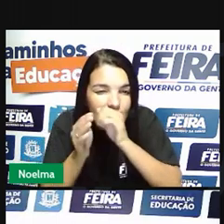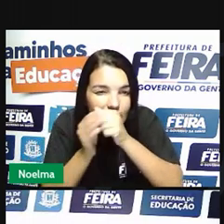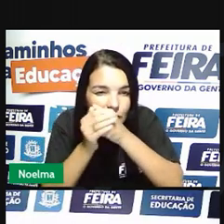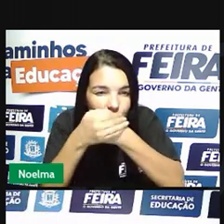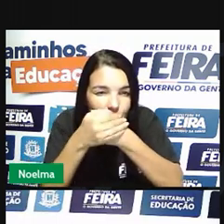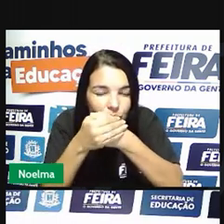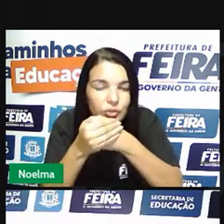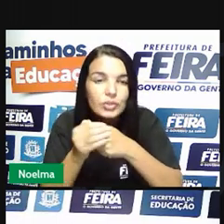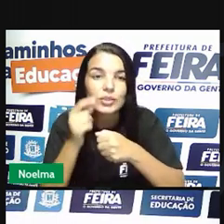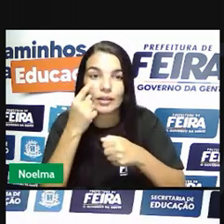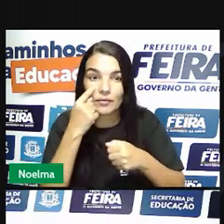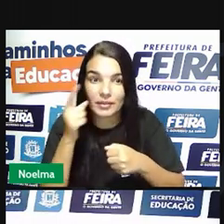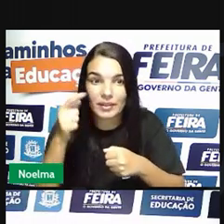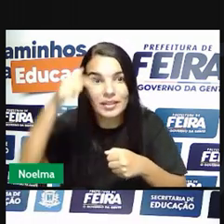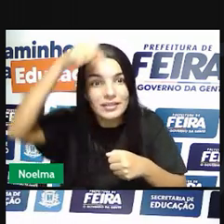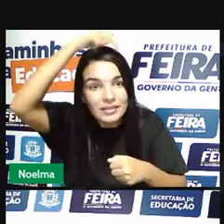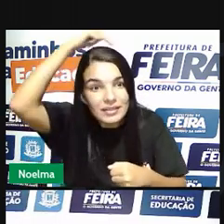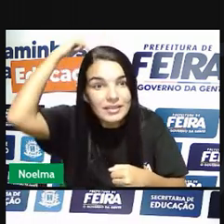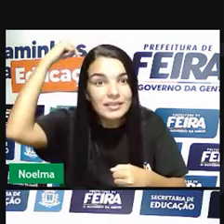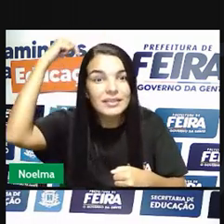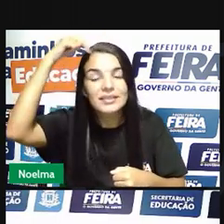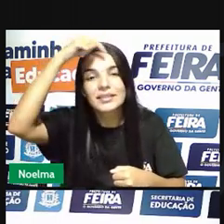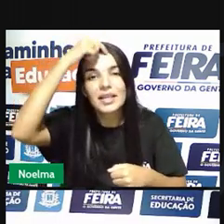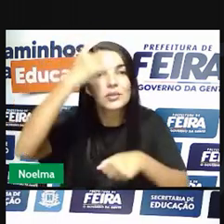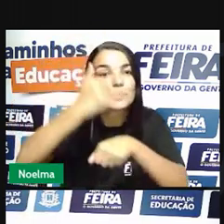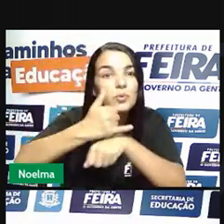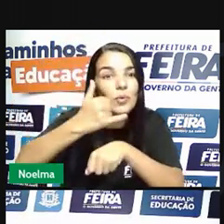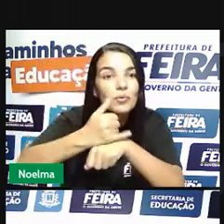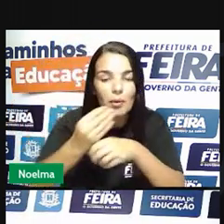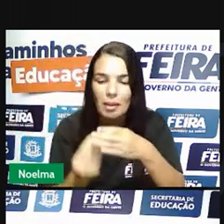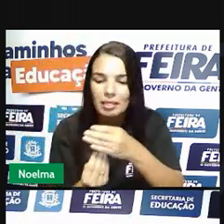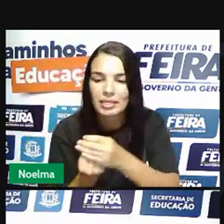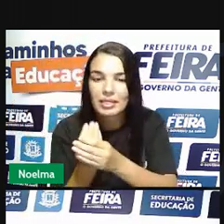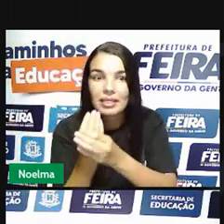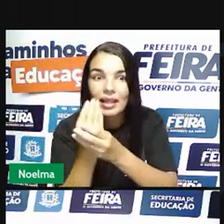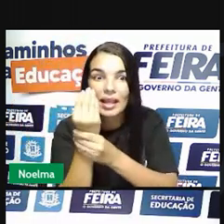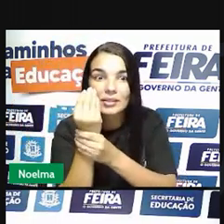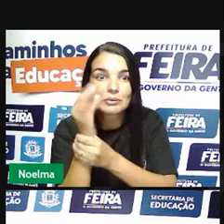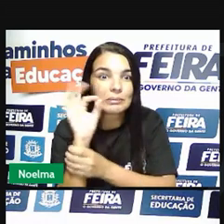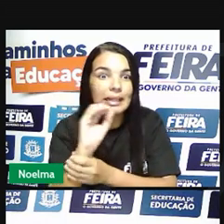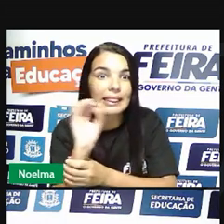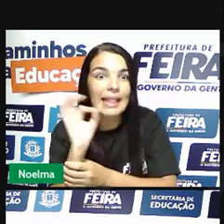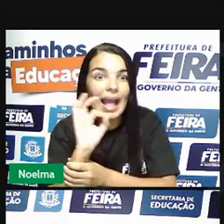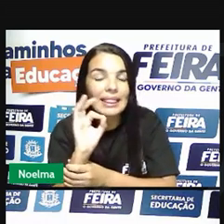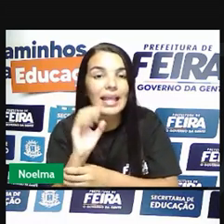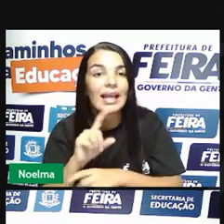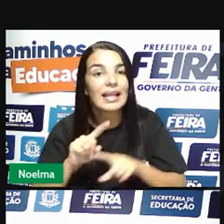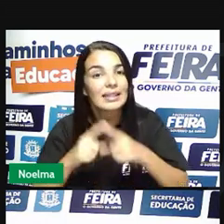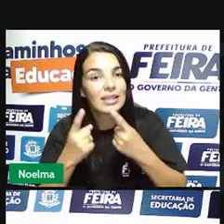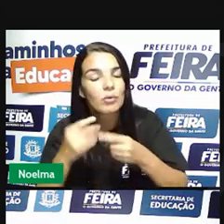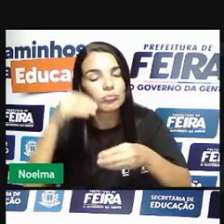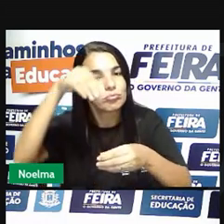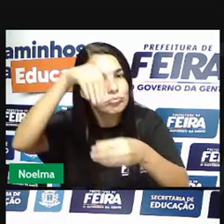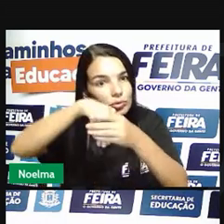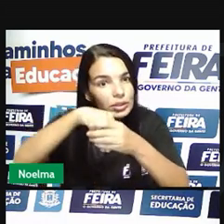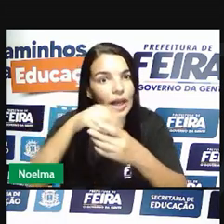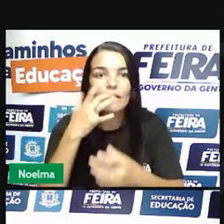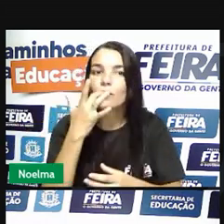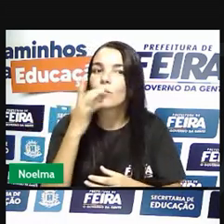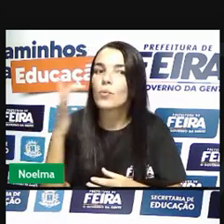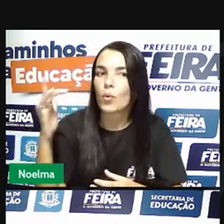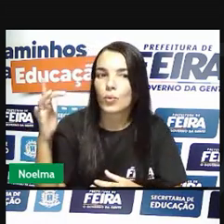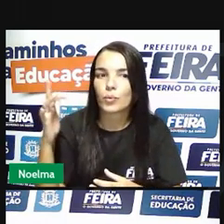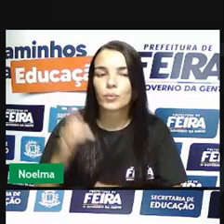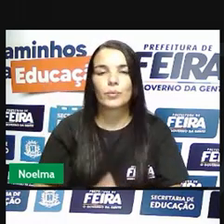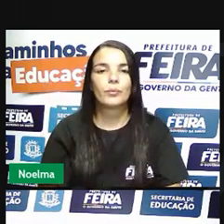de santos, que eram esses santos de pau oco, porque dentro era oco, onde eles colocavam o ouro, certo?